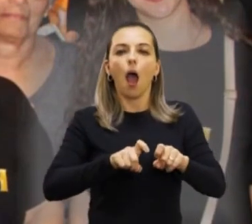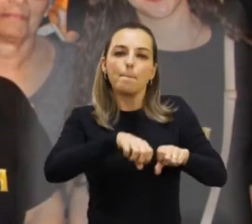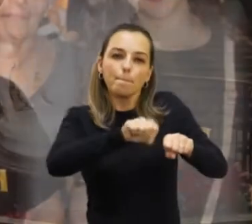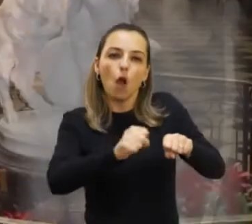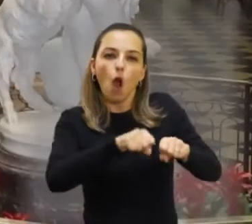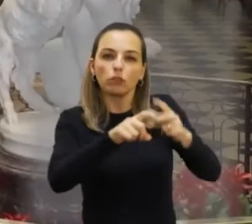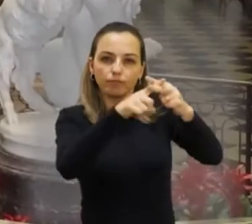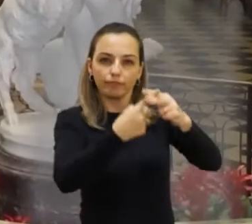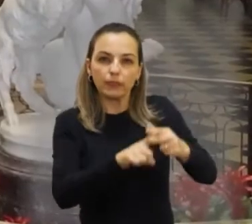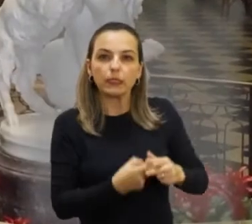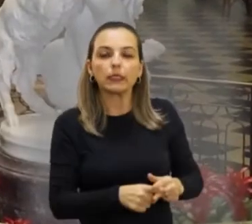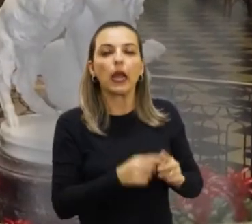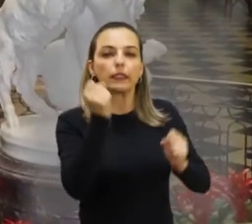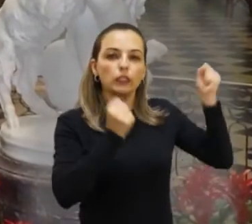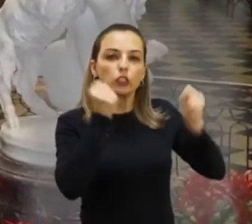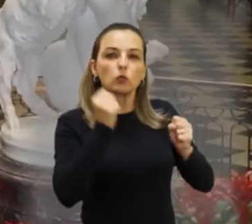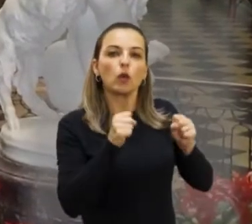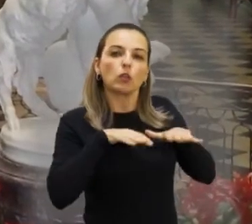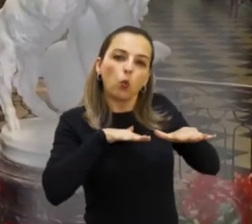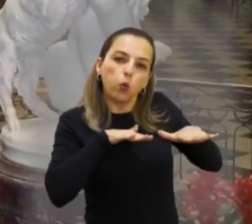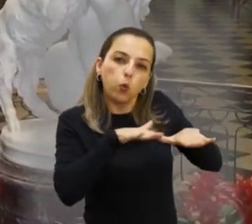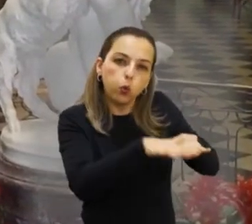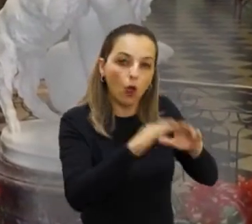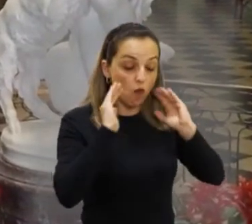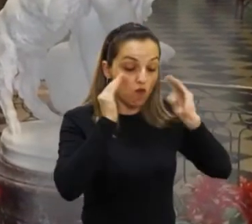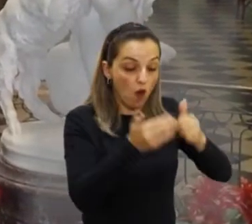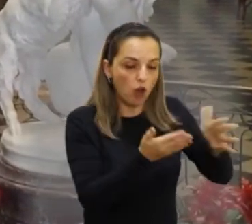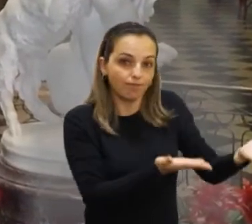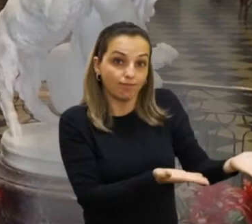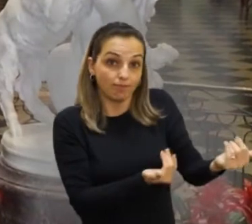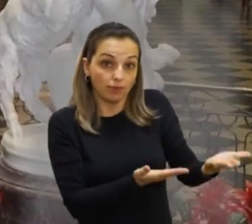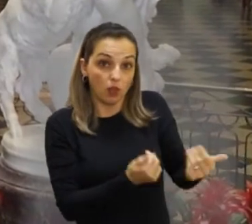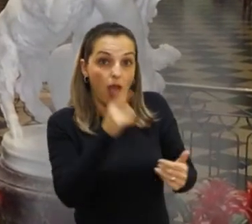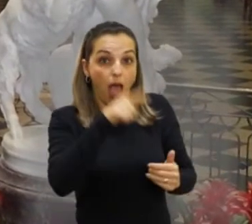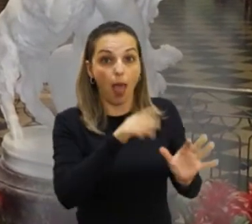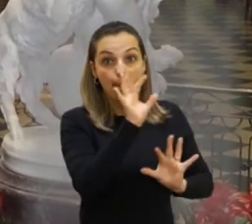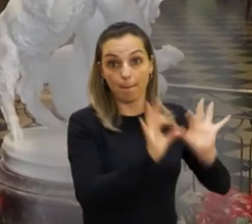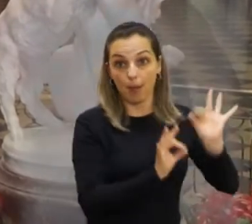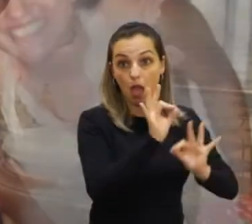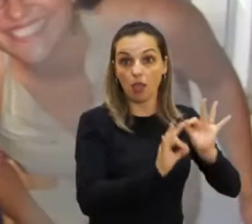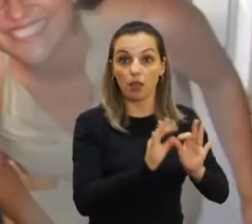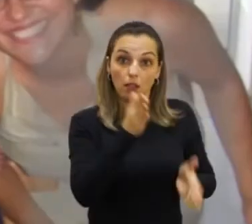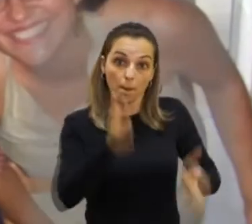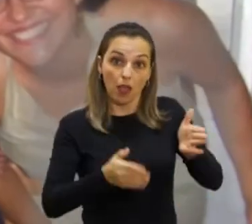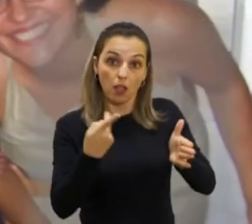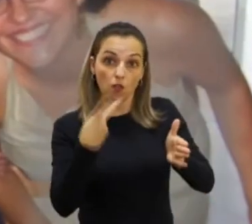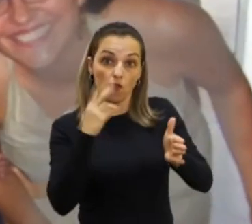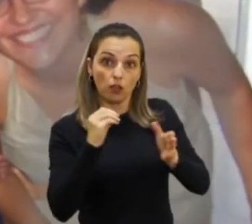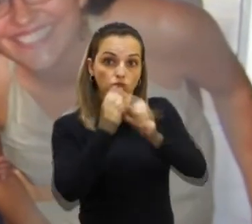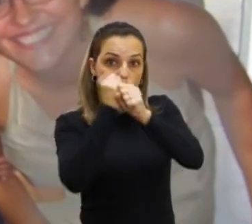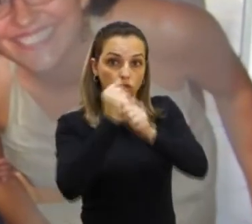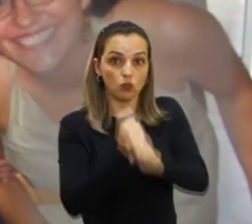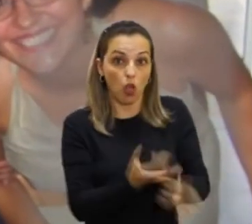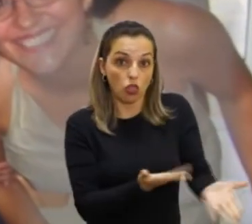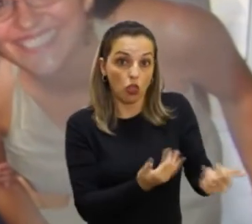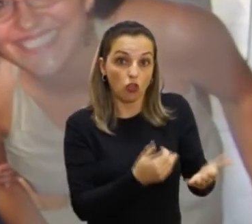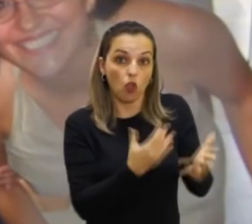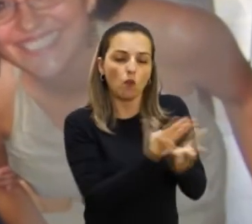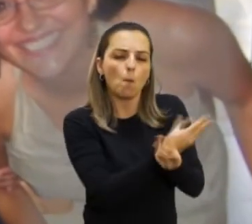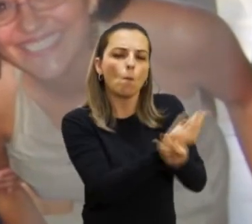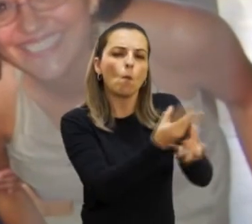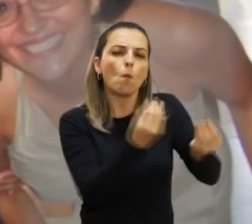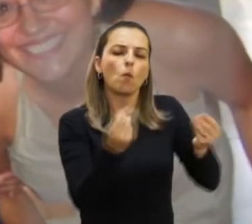informática, mecânica de motos e costura industrial. Um projeto que durou 20 anos e formou